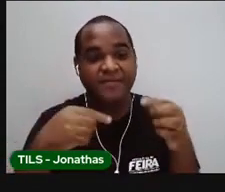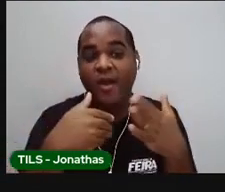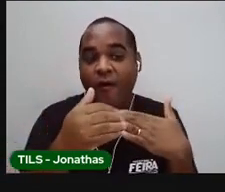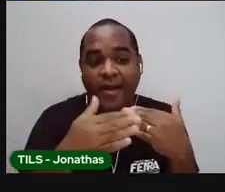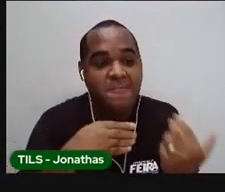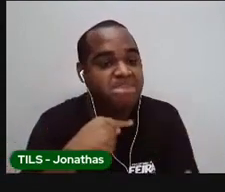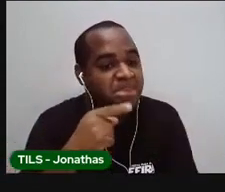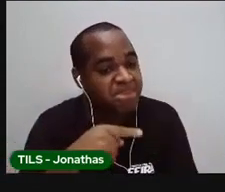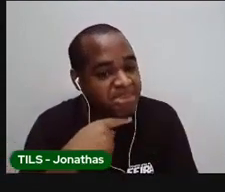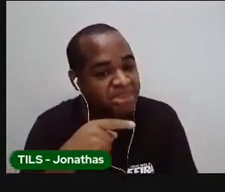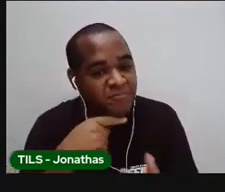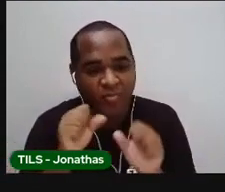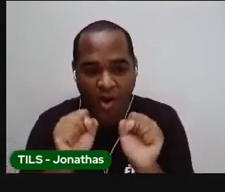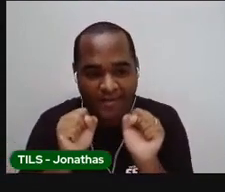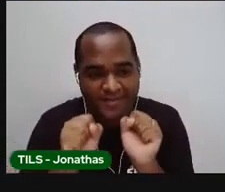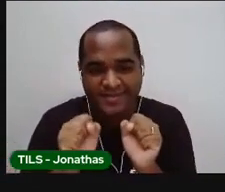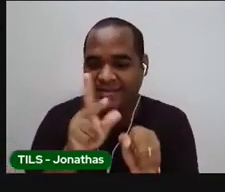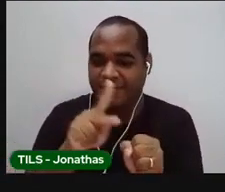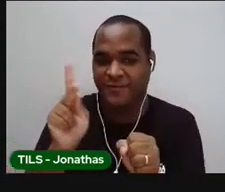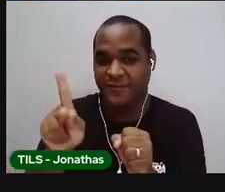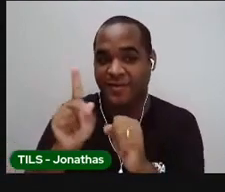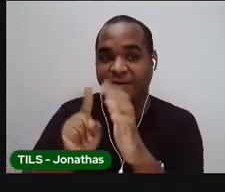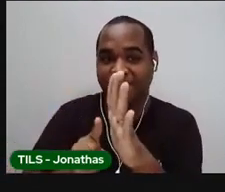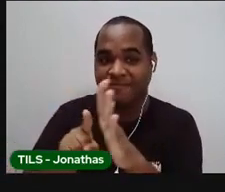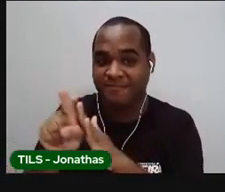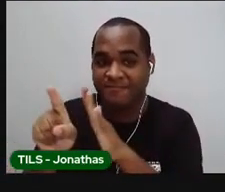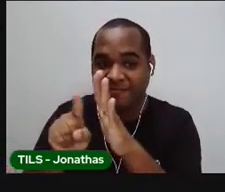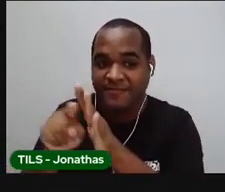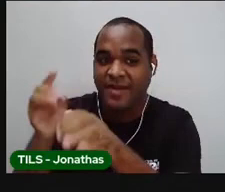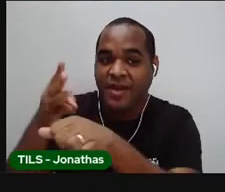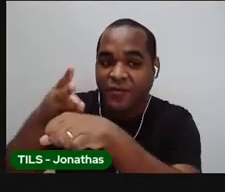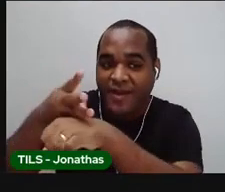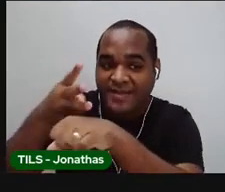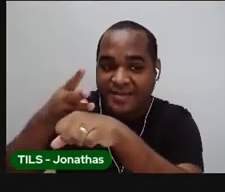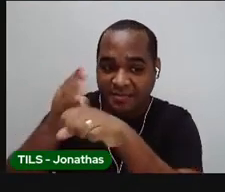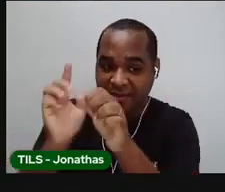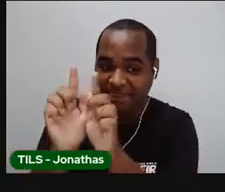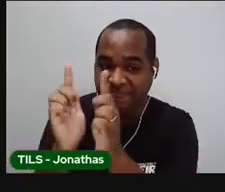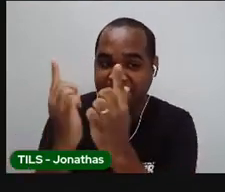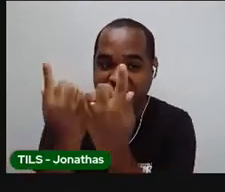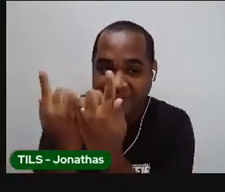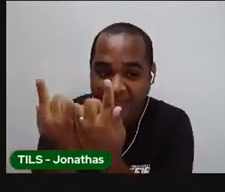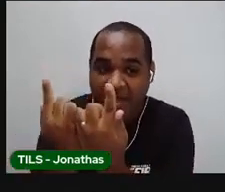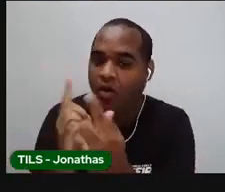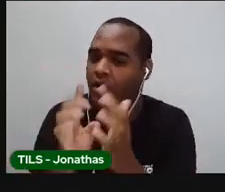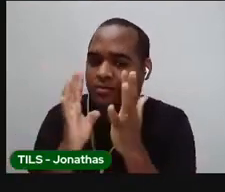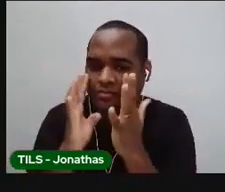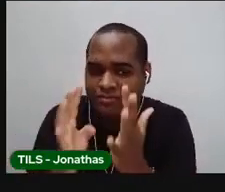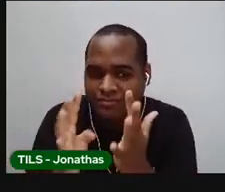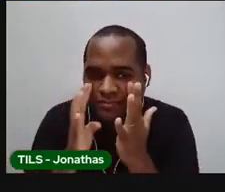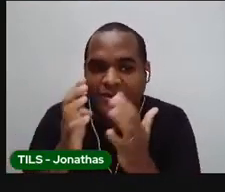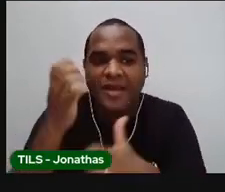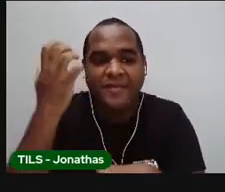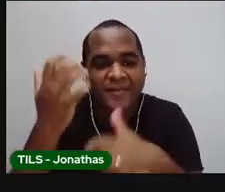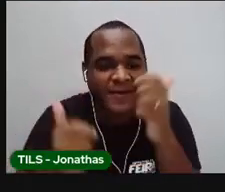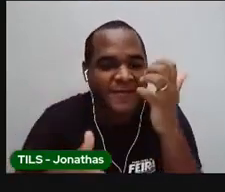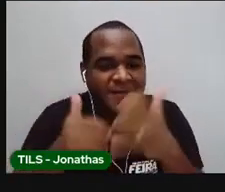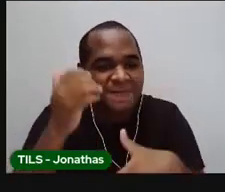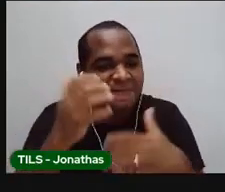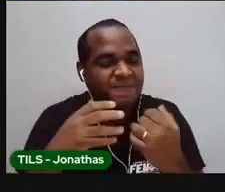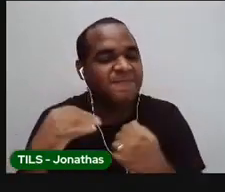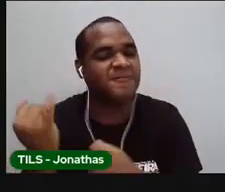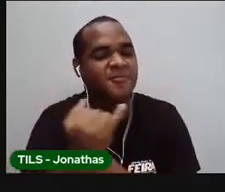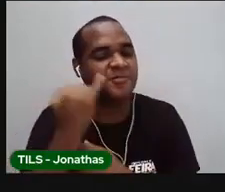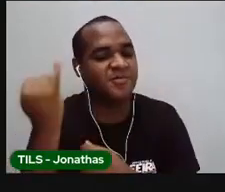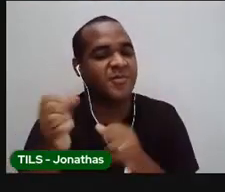dúvida, procura a sua professora no grupo do WhatsApp. Preste atenção na explicação que ela vai dar. E se quiser,